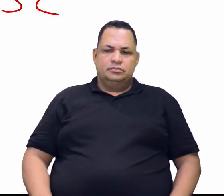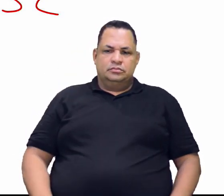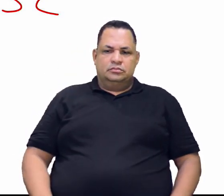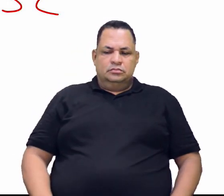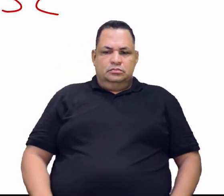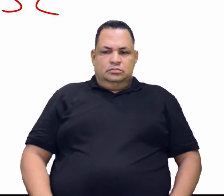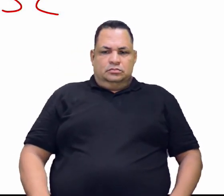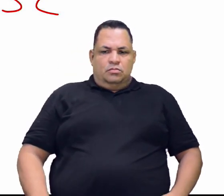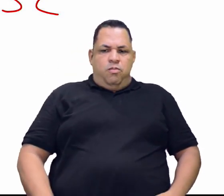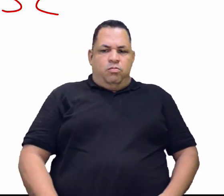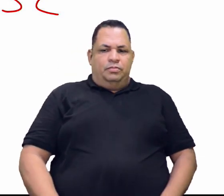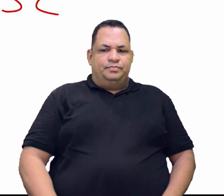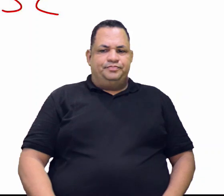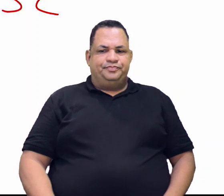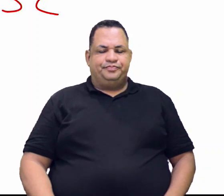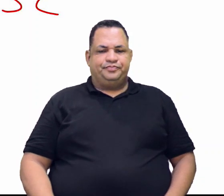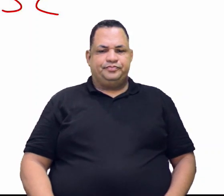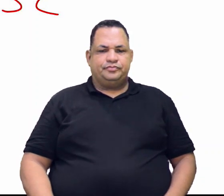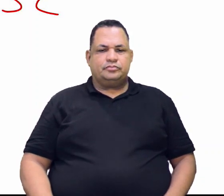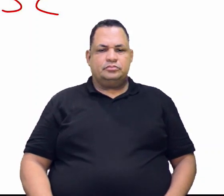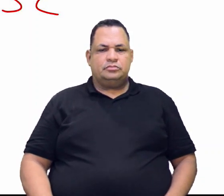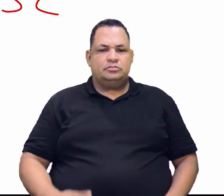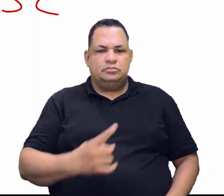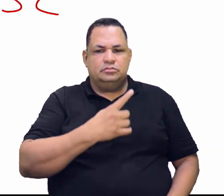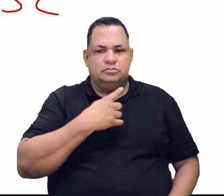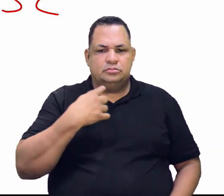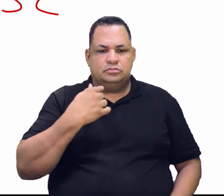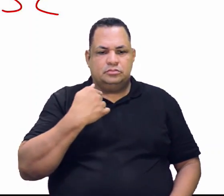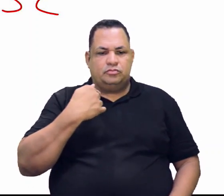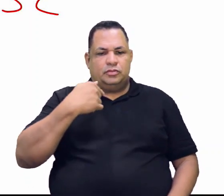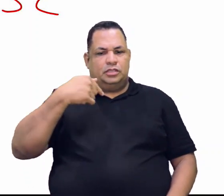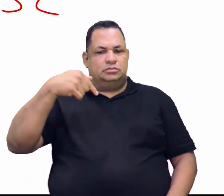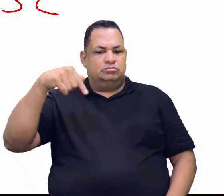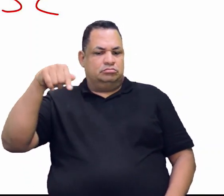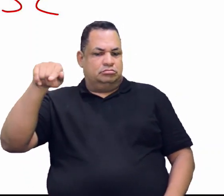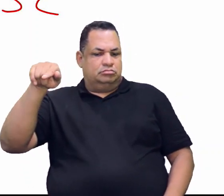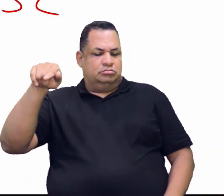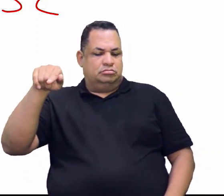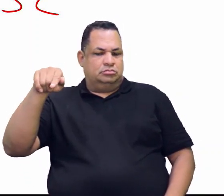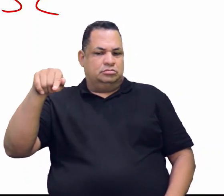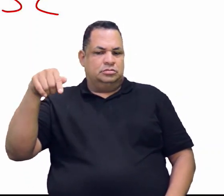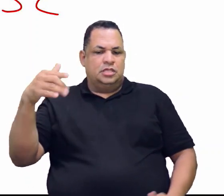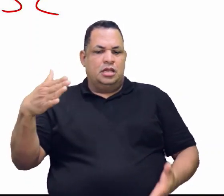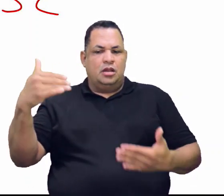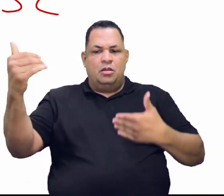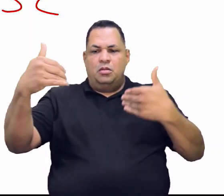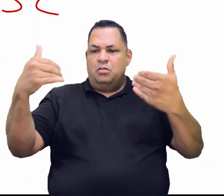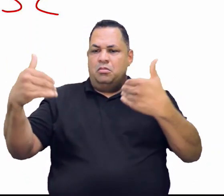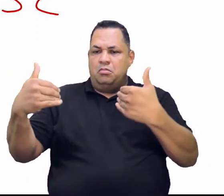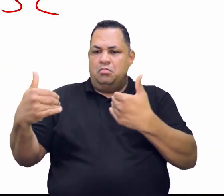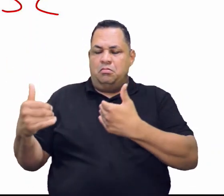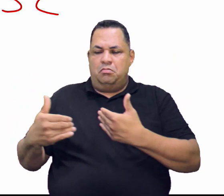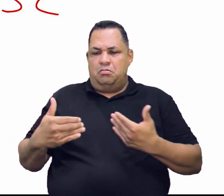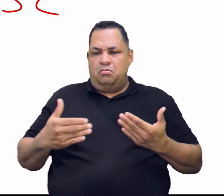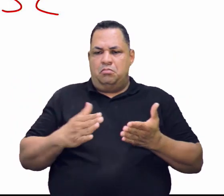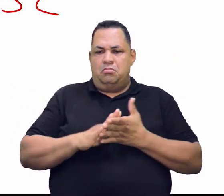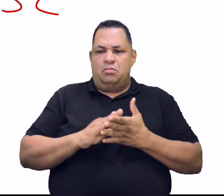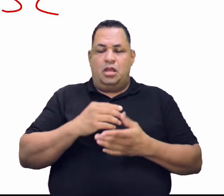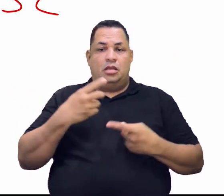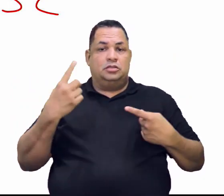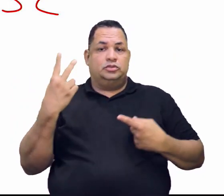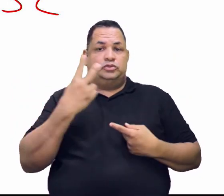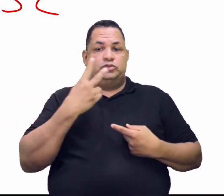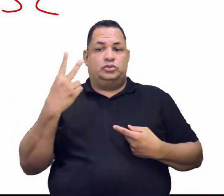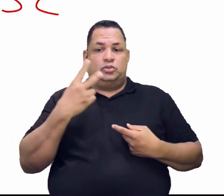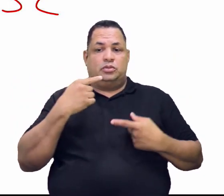Então, nós já saímos do grande fluxo que foi a Segunda Guerra